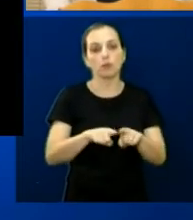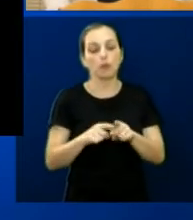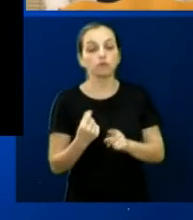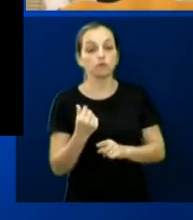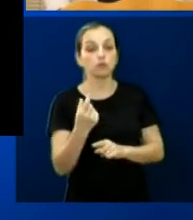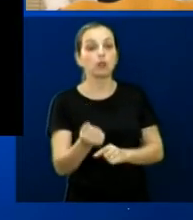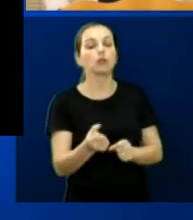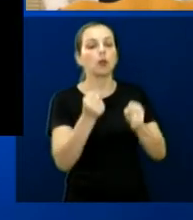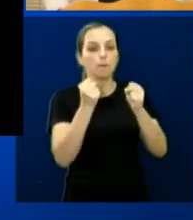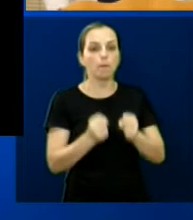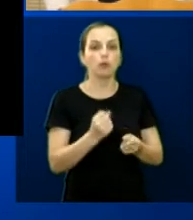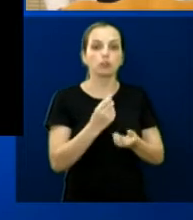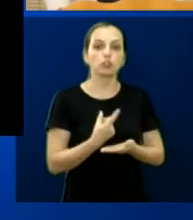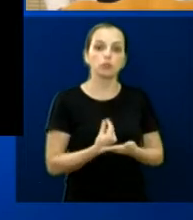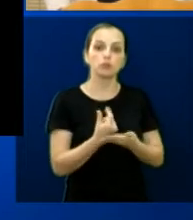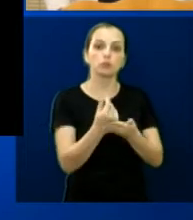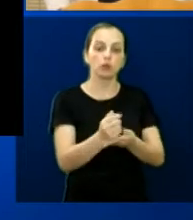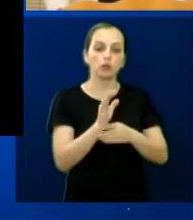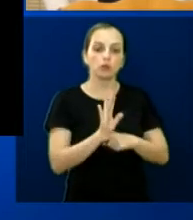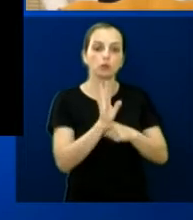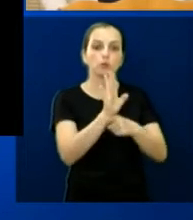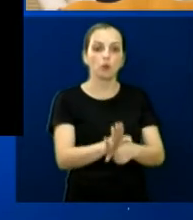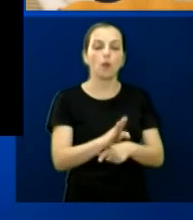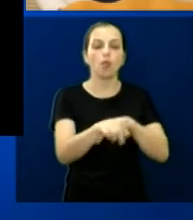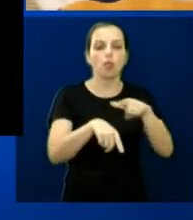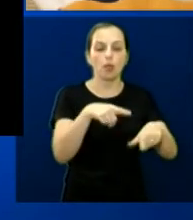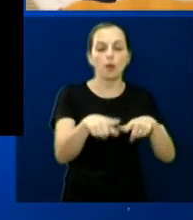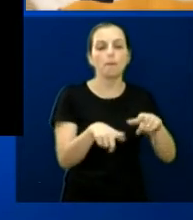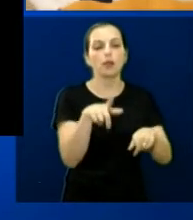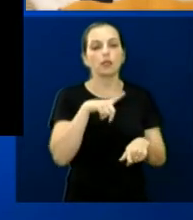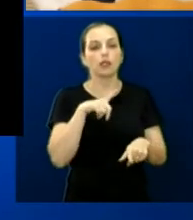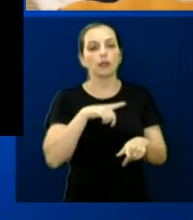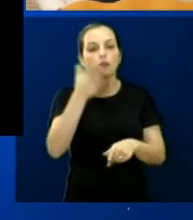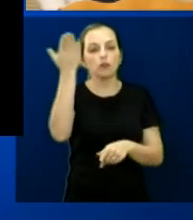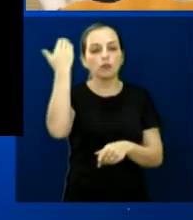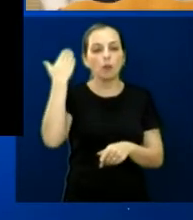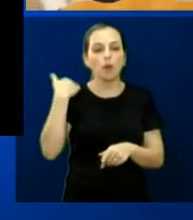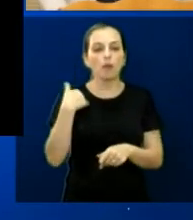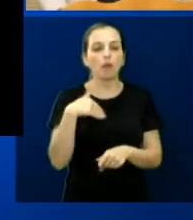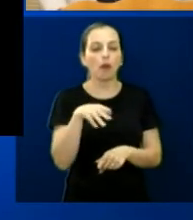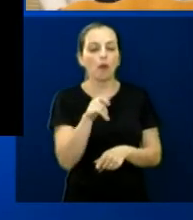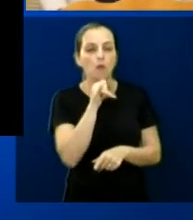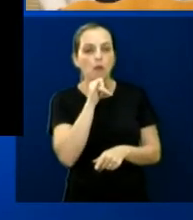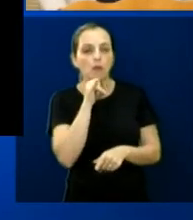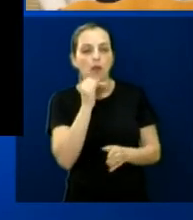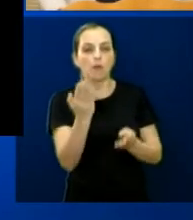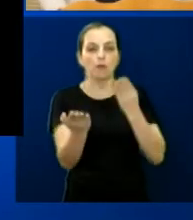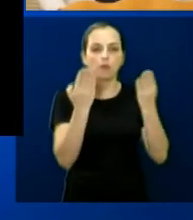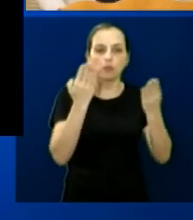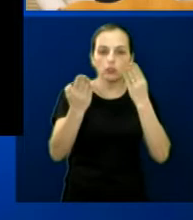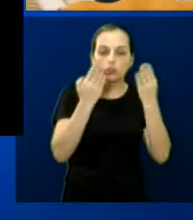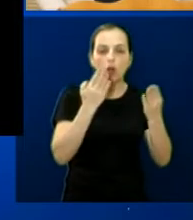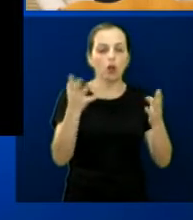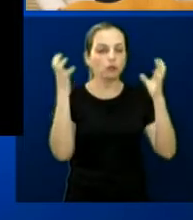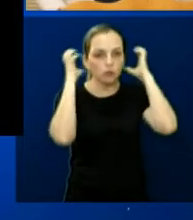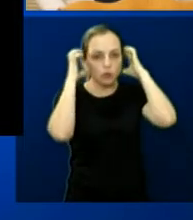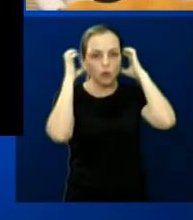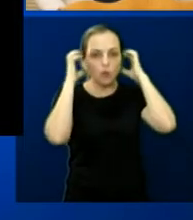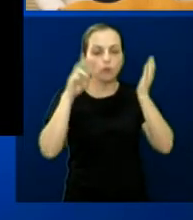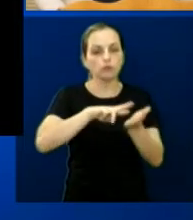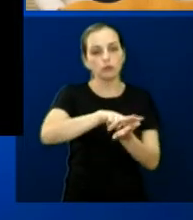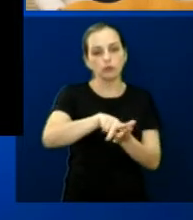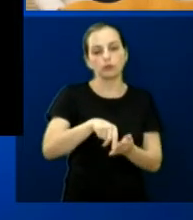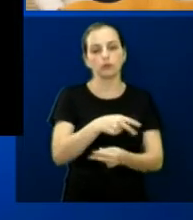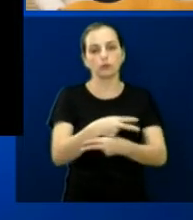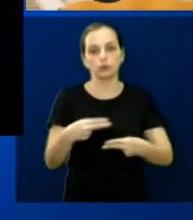também podem contribuir oferecendo serviços que já existiram lá, como por exemplo psicológico, fonoaudiólogo, entre outros.